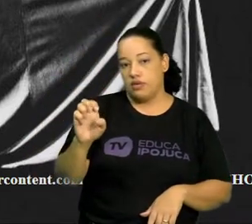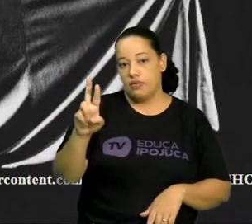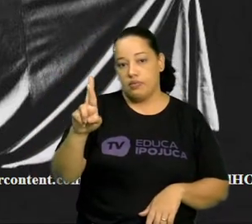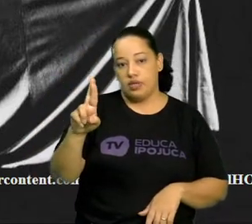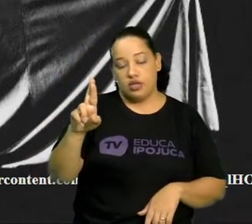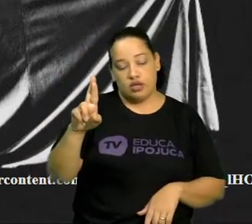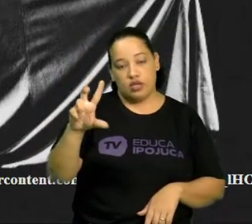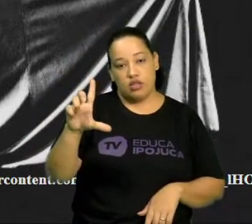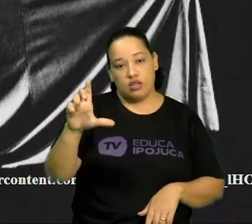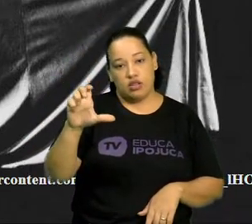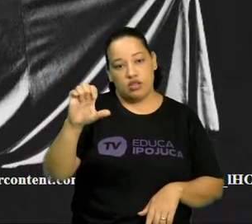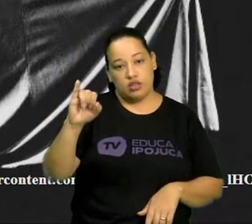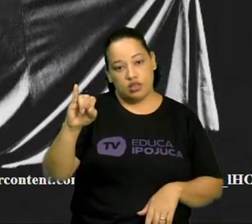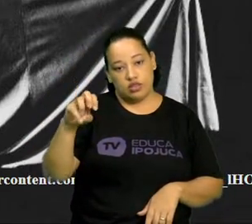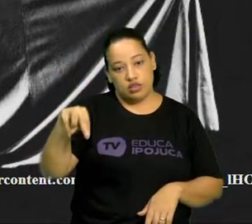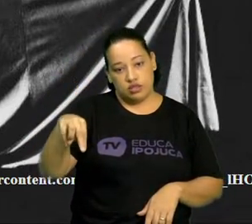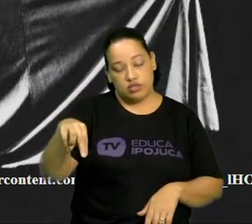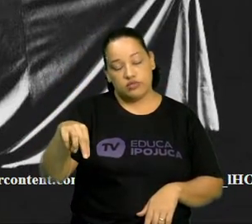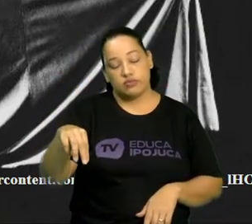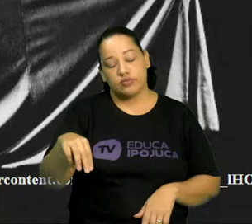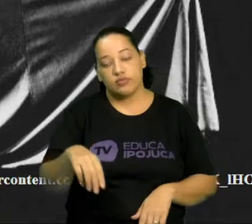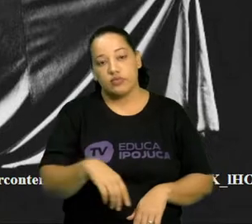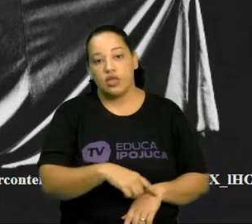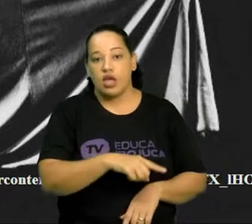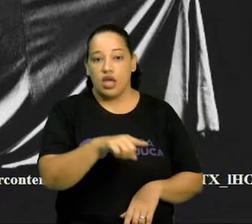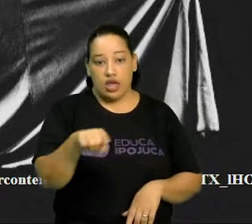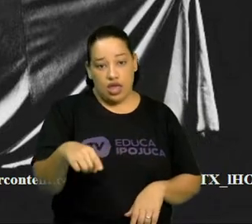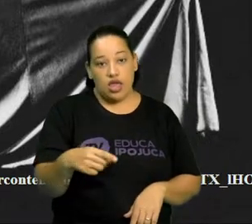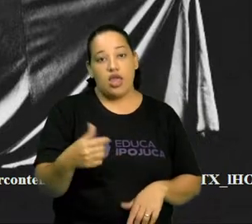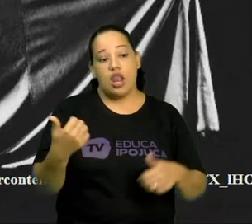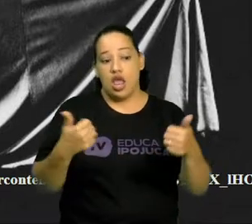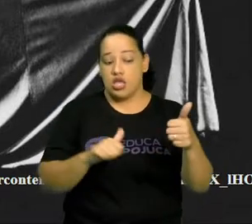discípula, foi aluna, seguidora do Laban.